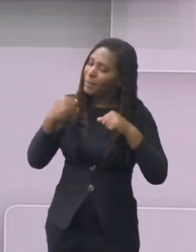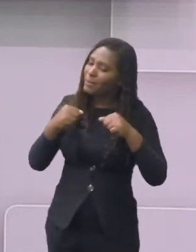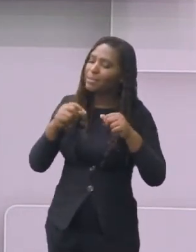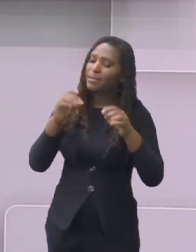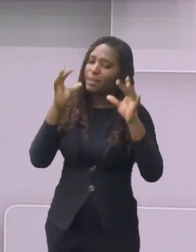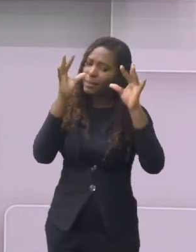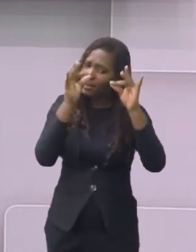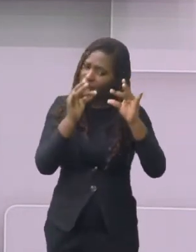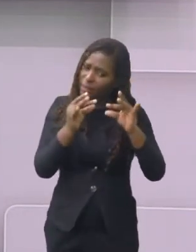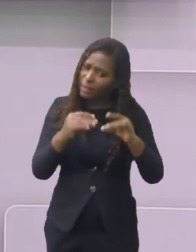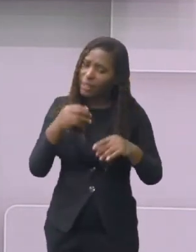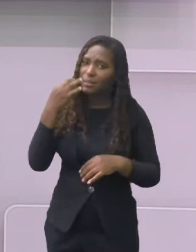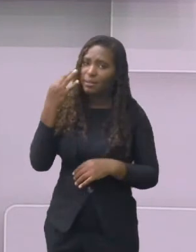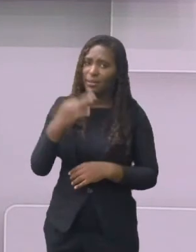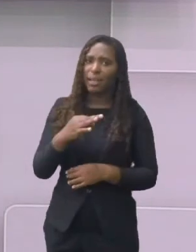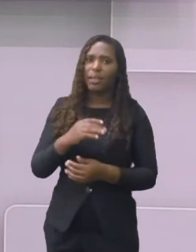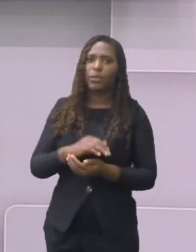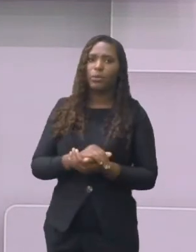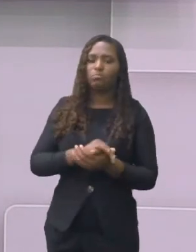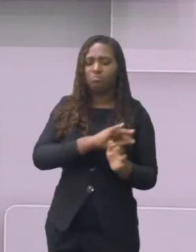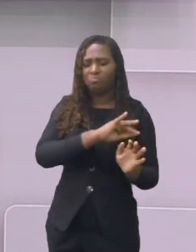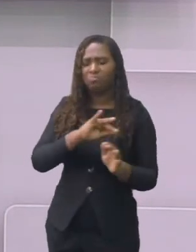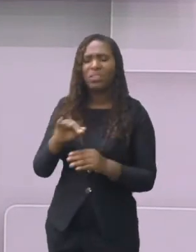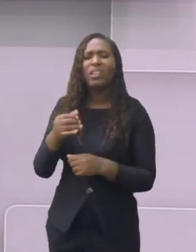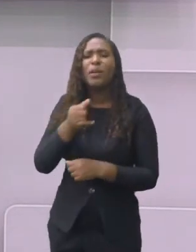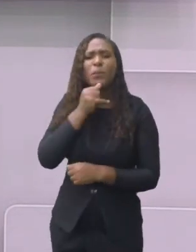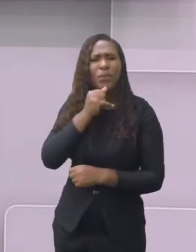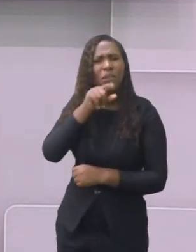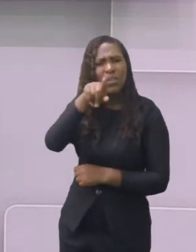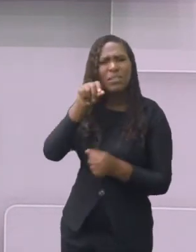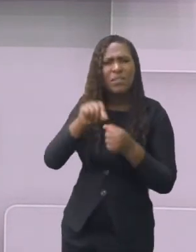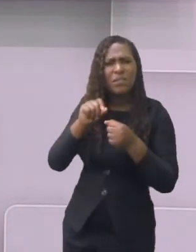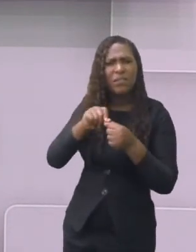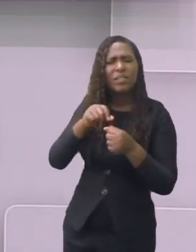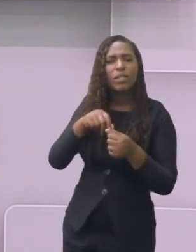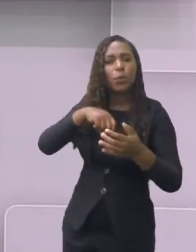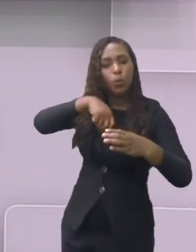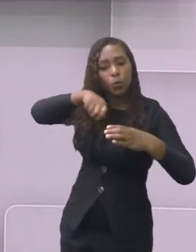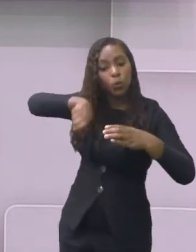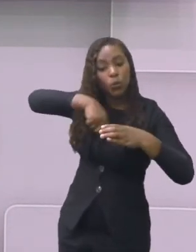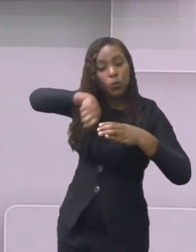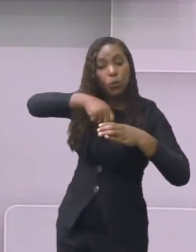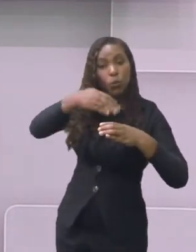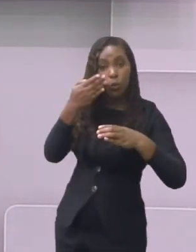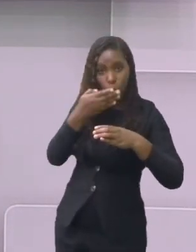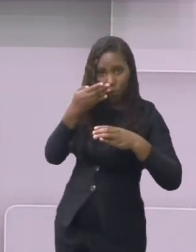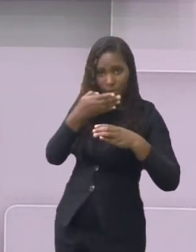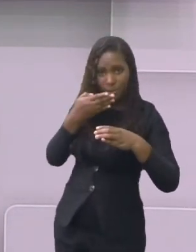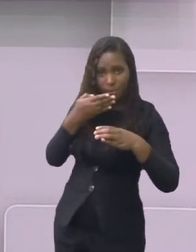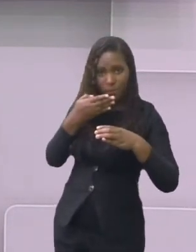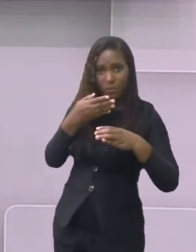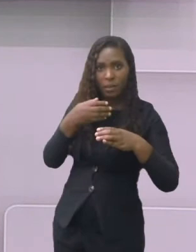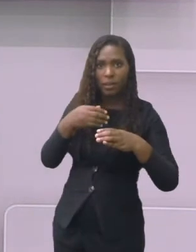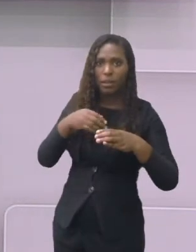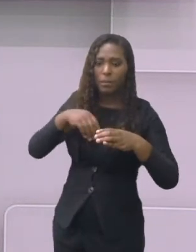mexer bastante. Não pode parar de mexer. Lá, você tem que especificar. No modo de